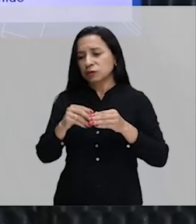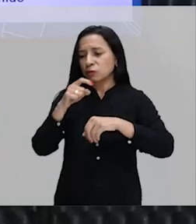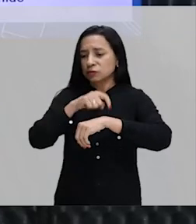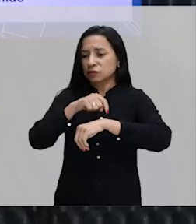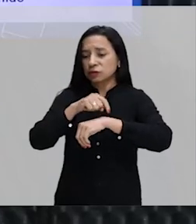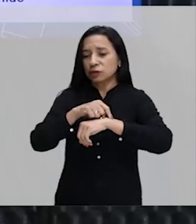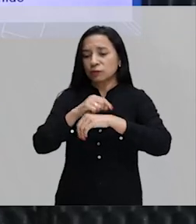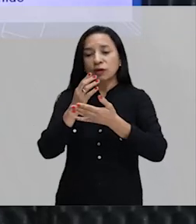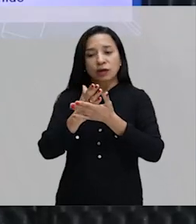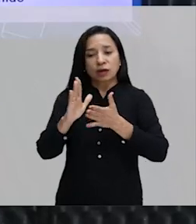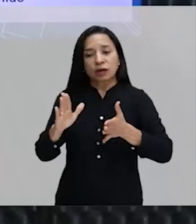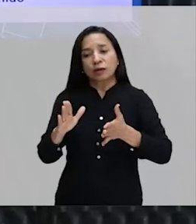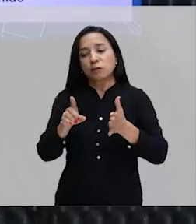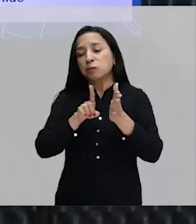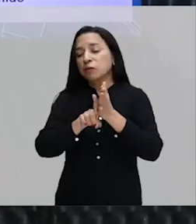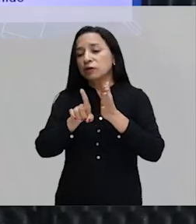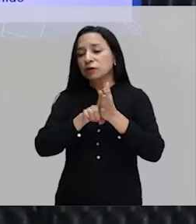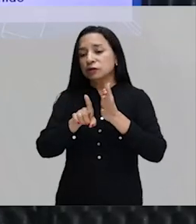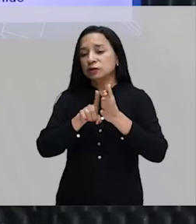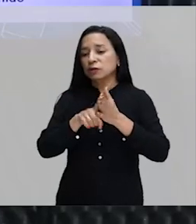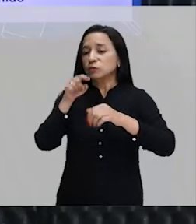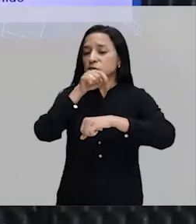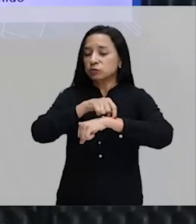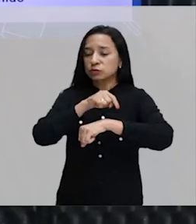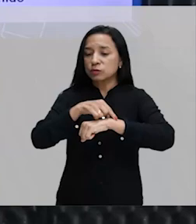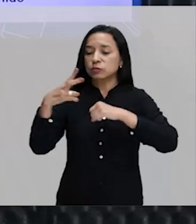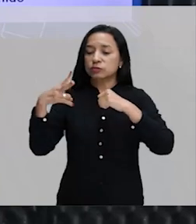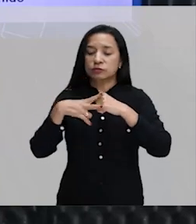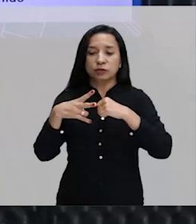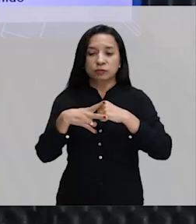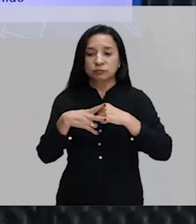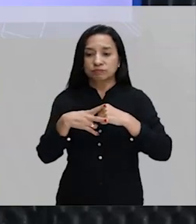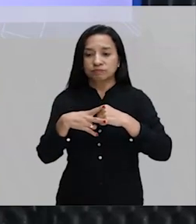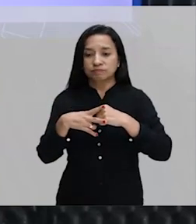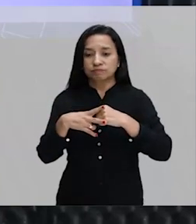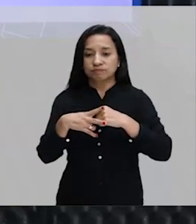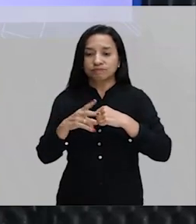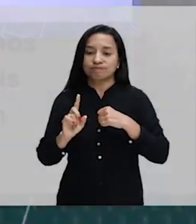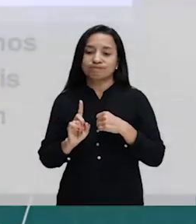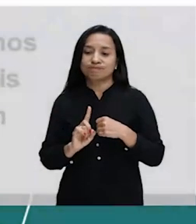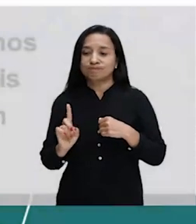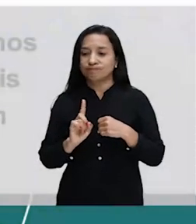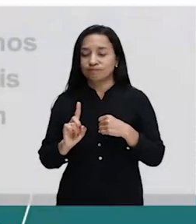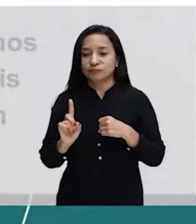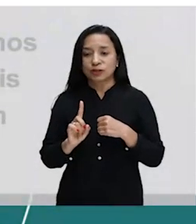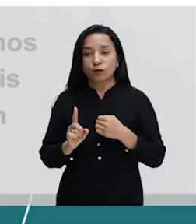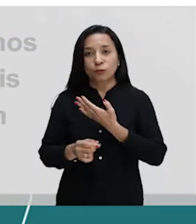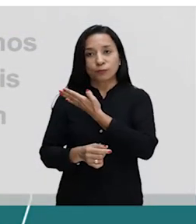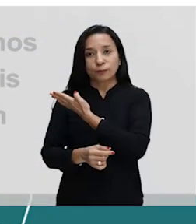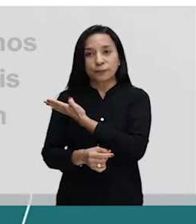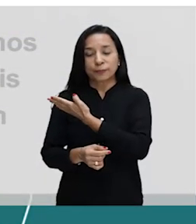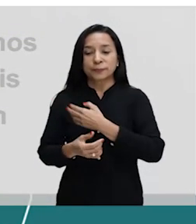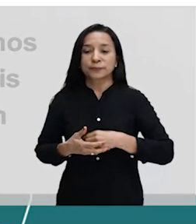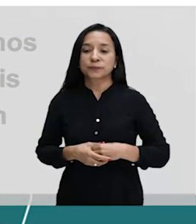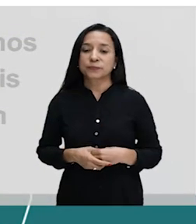terminou a questão dos tempos verbais não é olha só o eu trouxe pra vocês